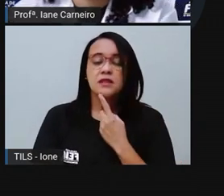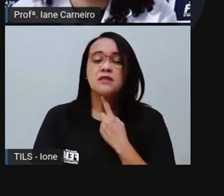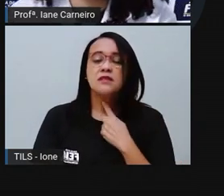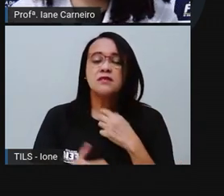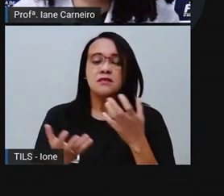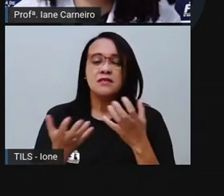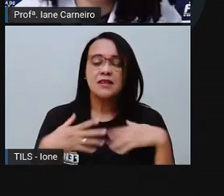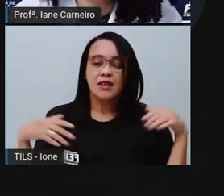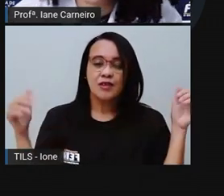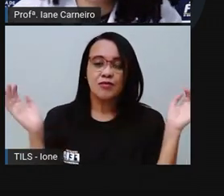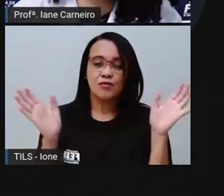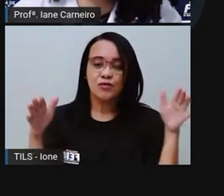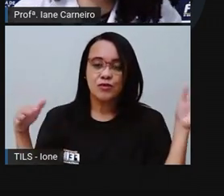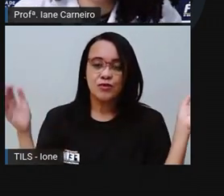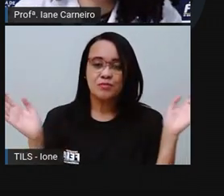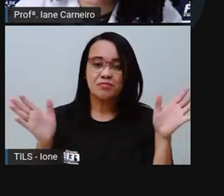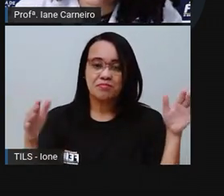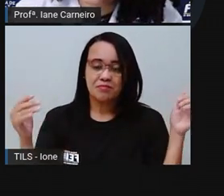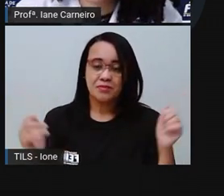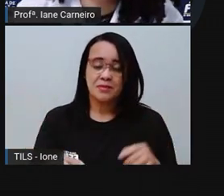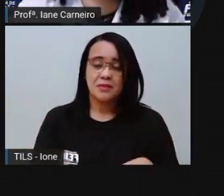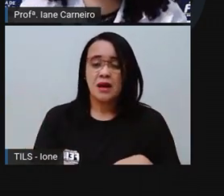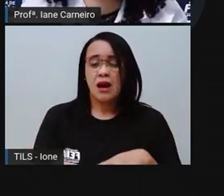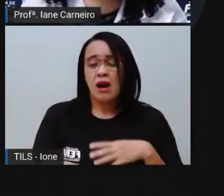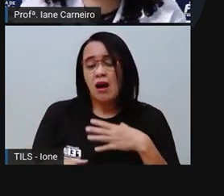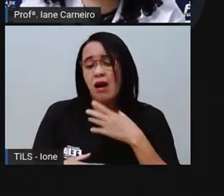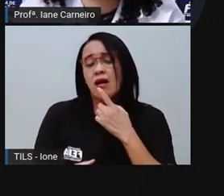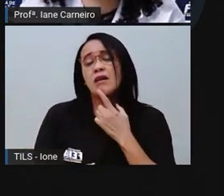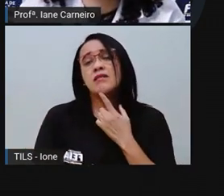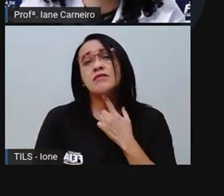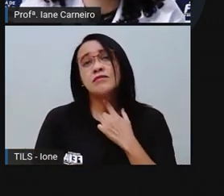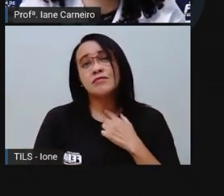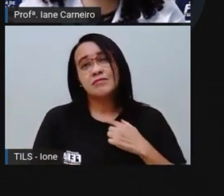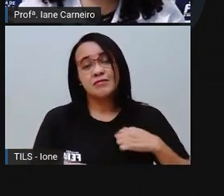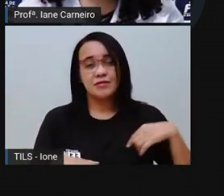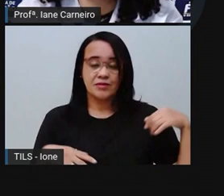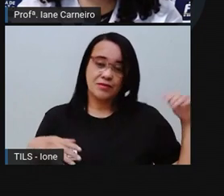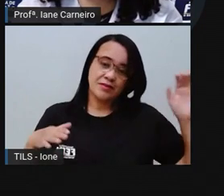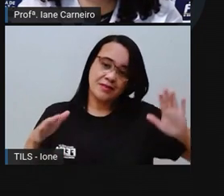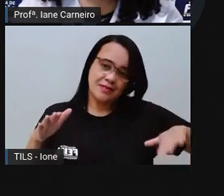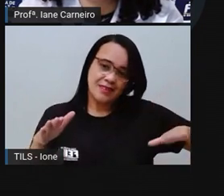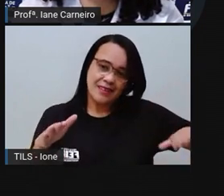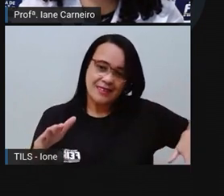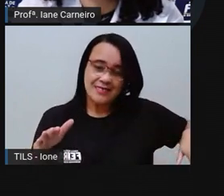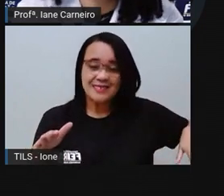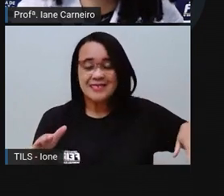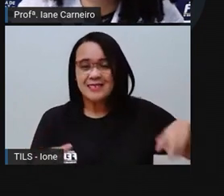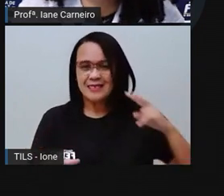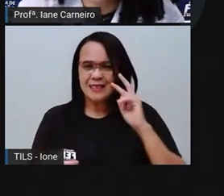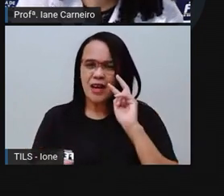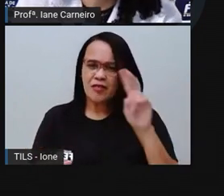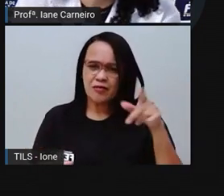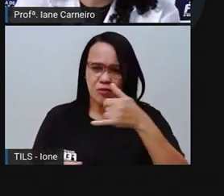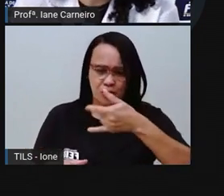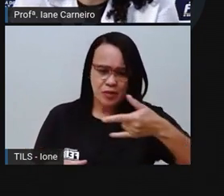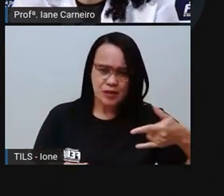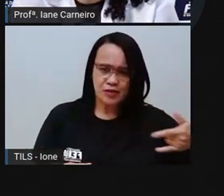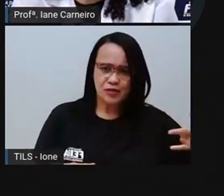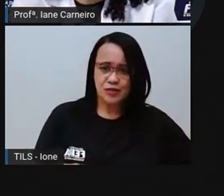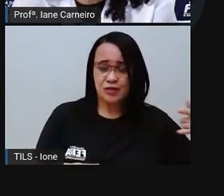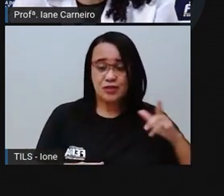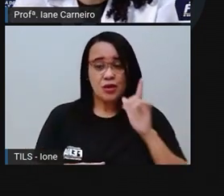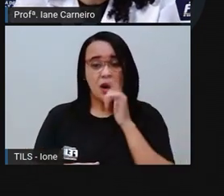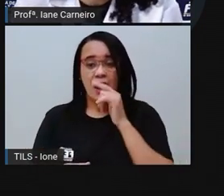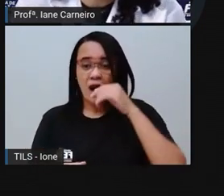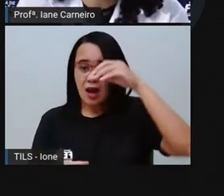Mas que vontade de nadar, pensou ela, quando viu o peixinho vermelho fazer maravilhas dentro